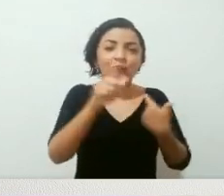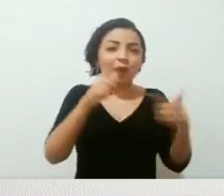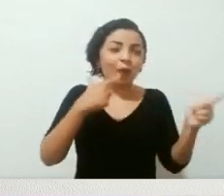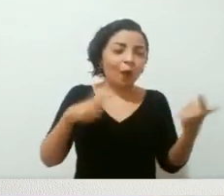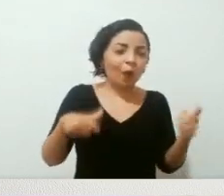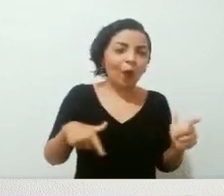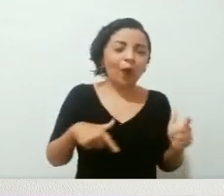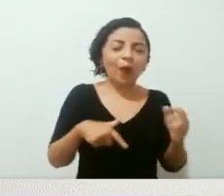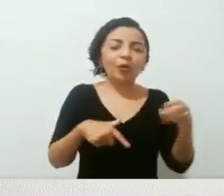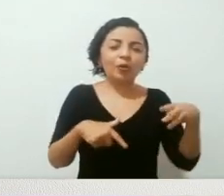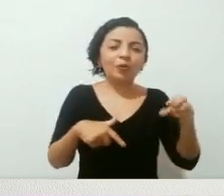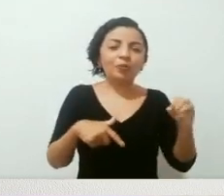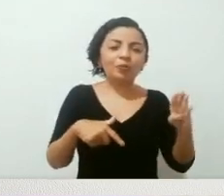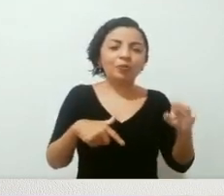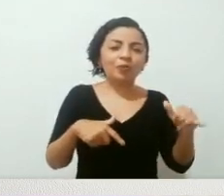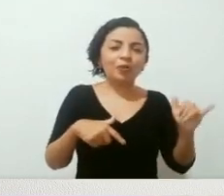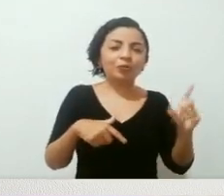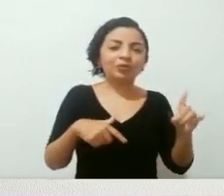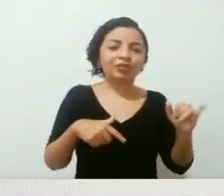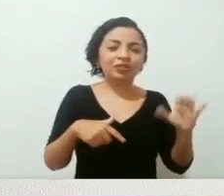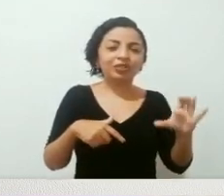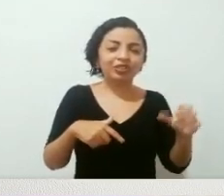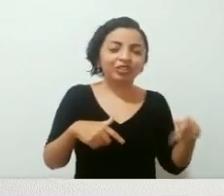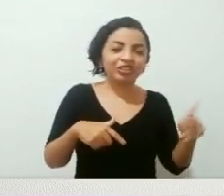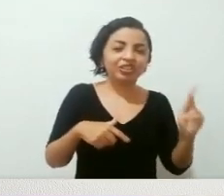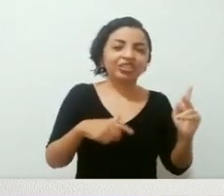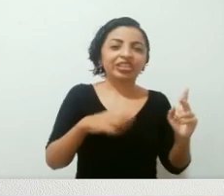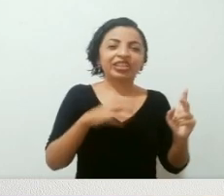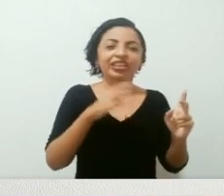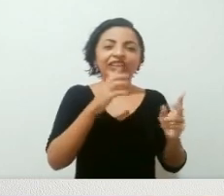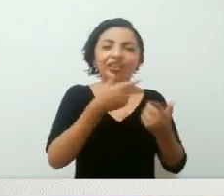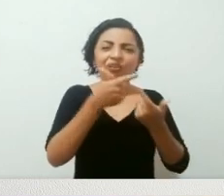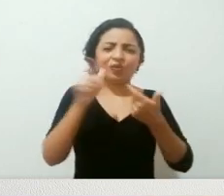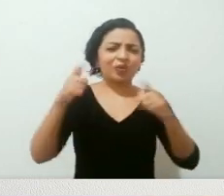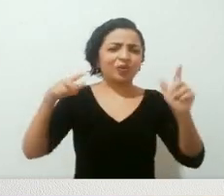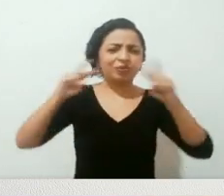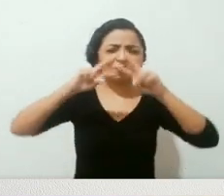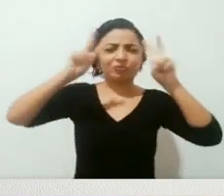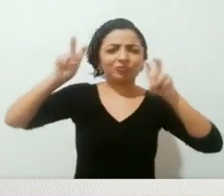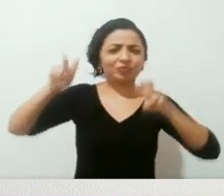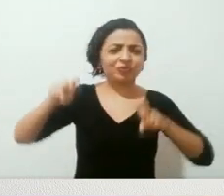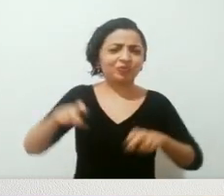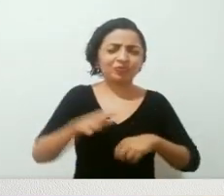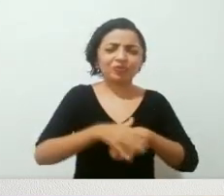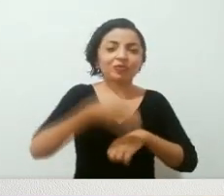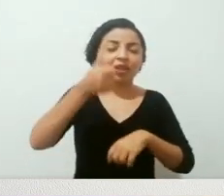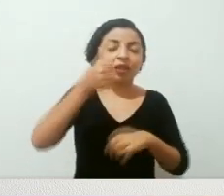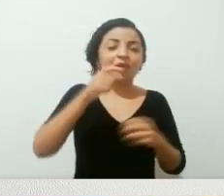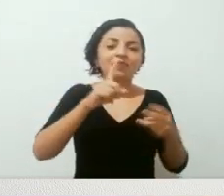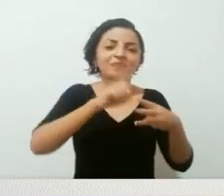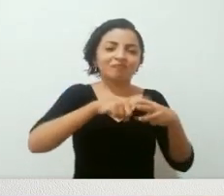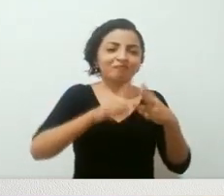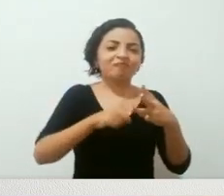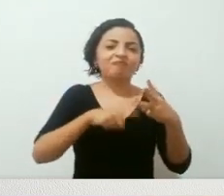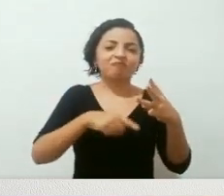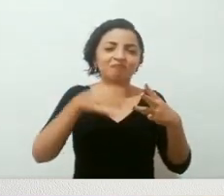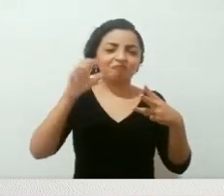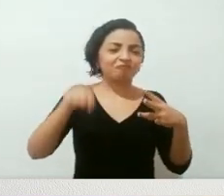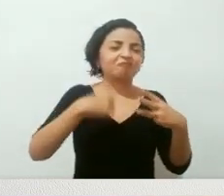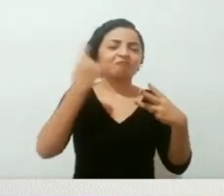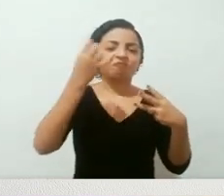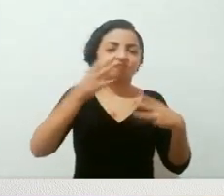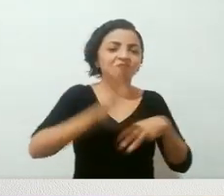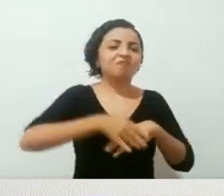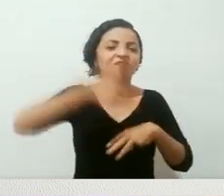Castigo, li Mob Dick, e sem dúvidas, esses também, estão no hall aí, dos melhores livros,